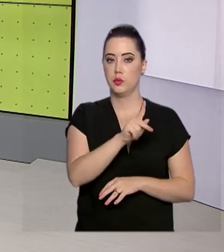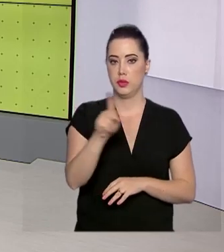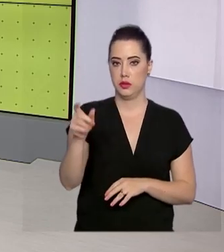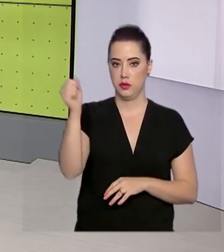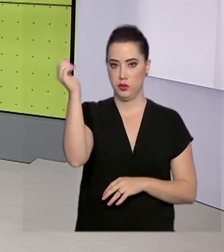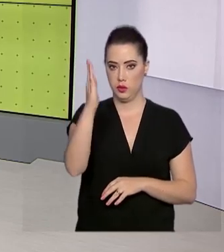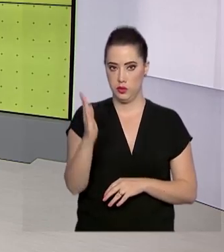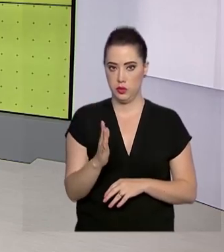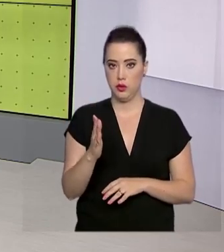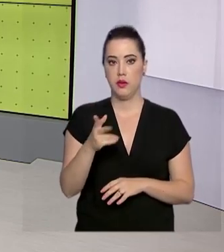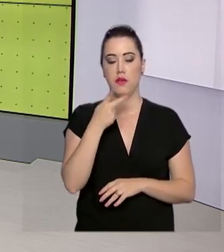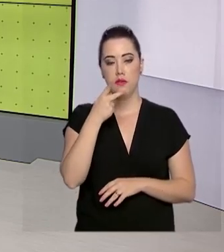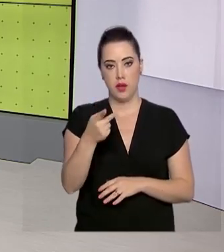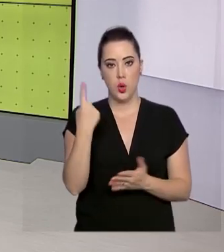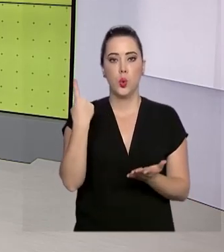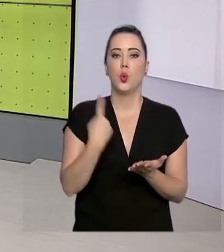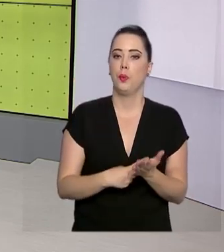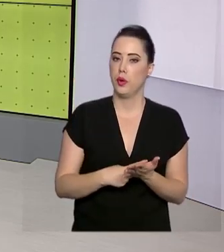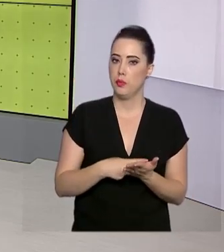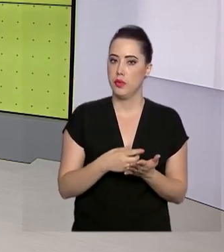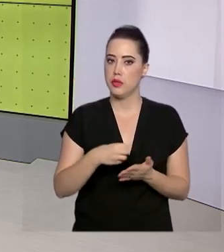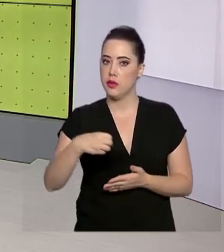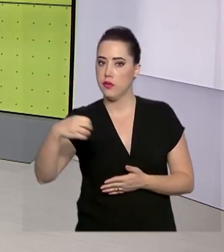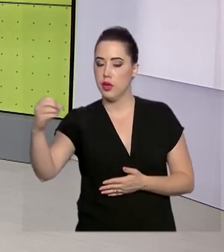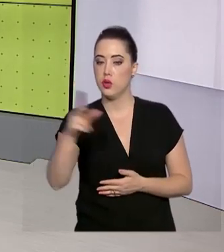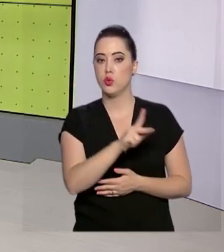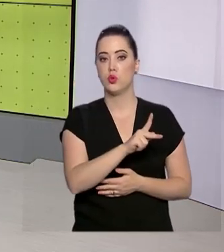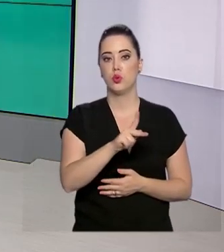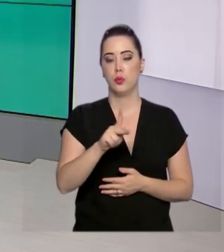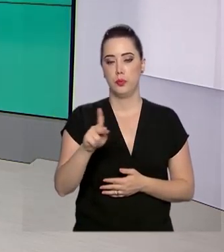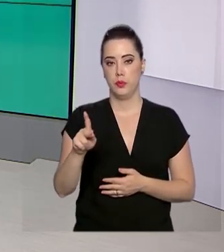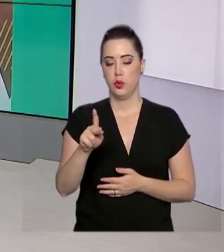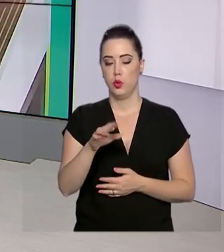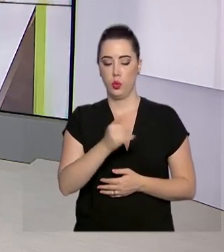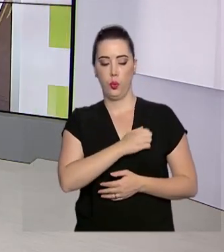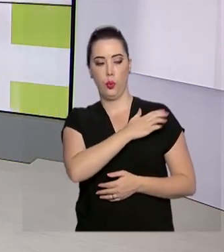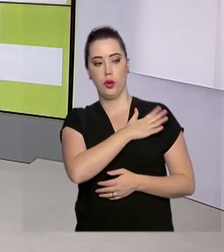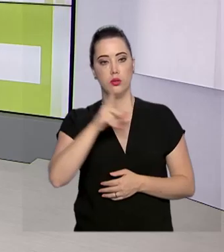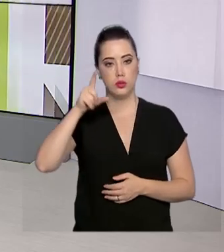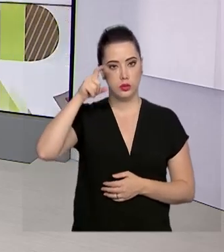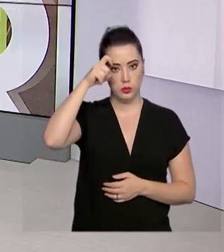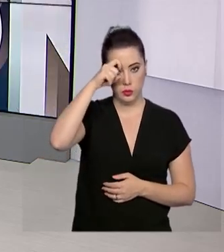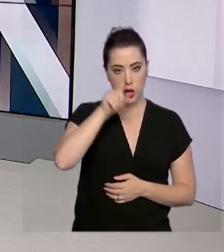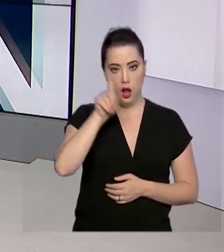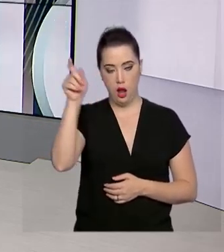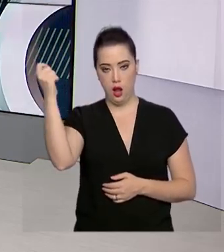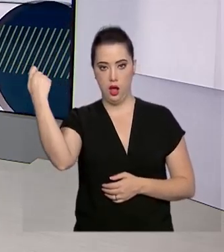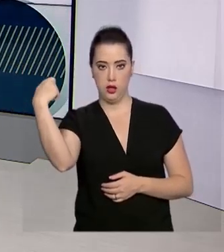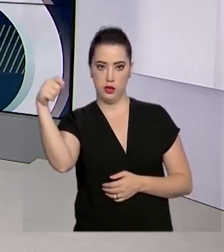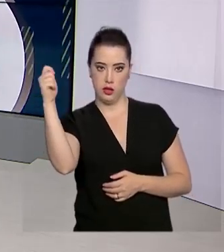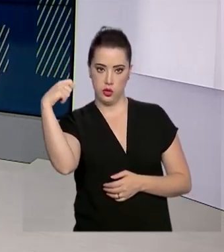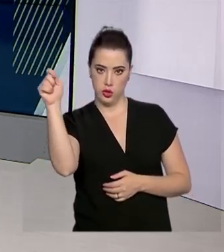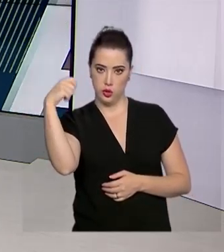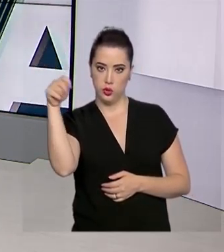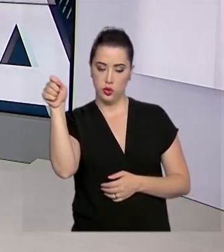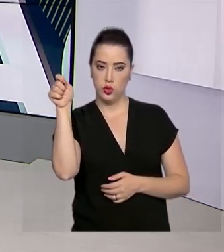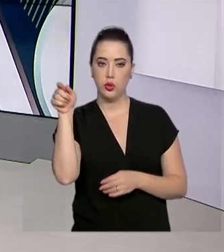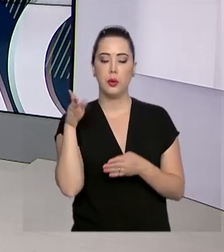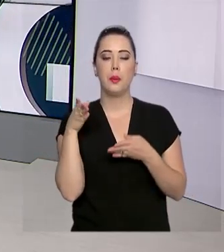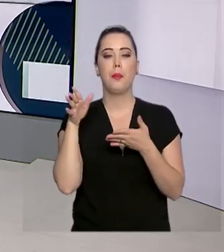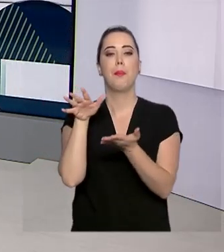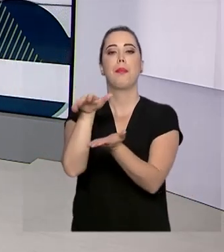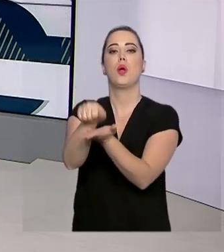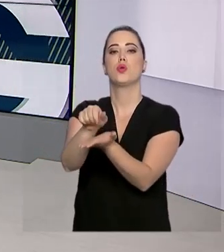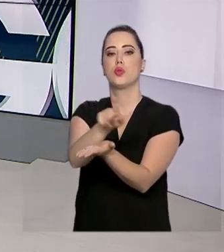Otávio Rego Barros, acaba de confirmar a ida do vice-presidente Hamilton Mourão à Argentina para participar da posse do presidente